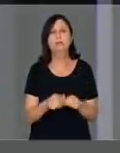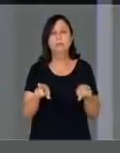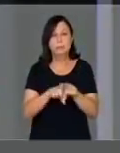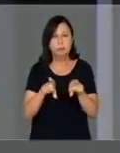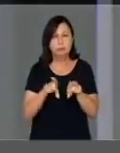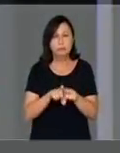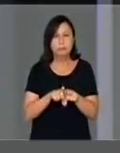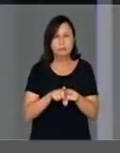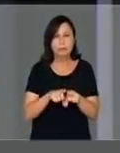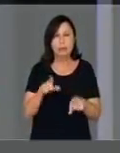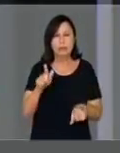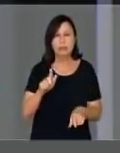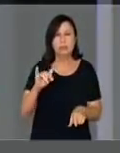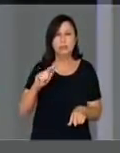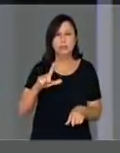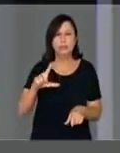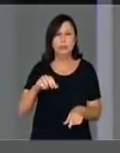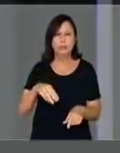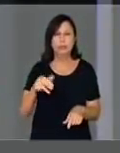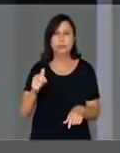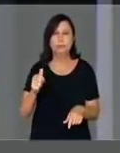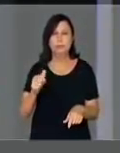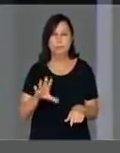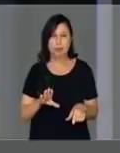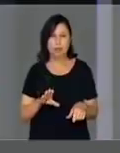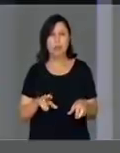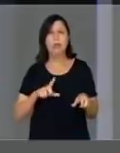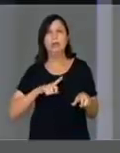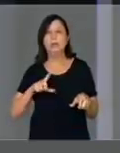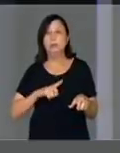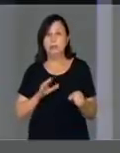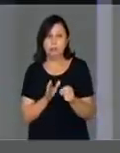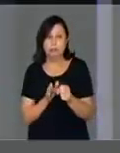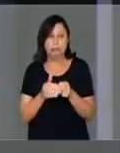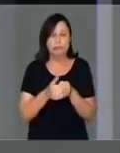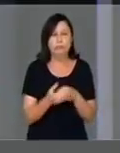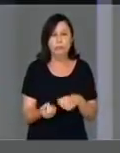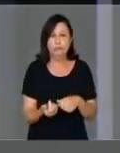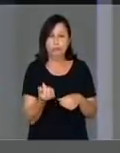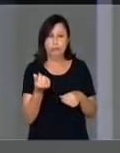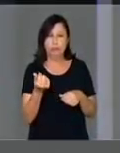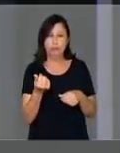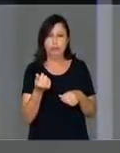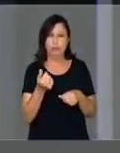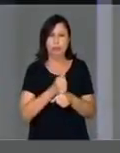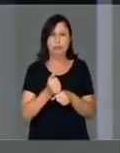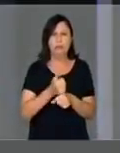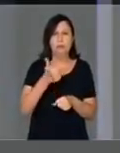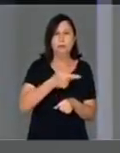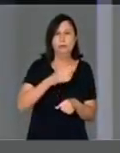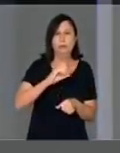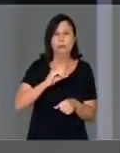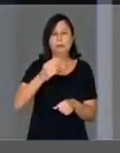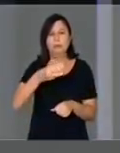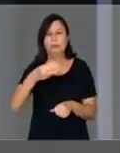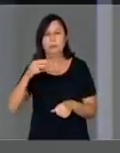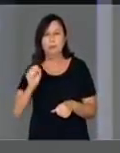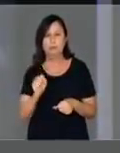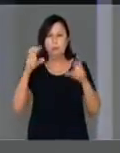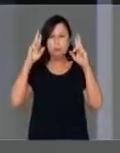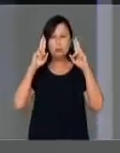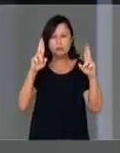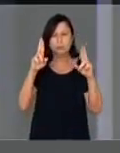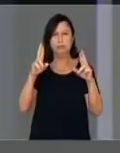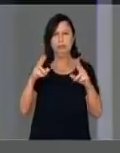confirmou. Vocês têm dinheiro guardado até 2038. Então vamos respeitar. Vamos